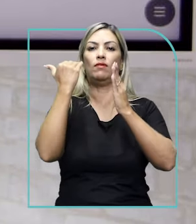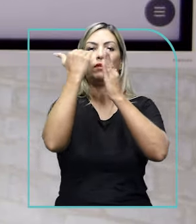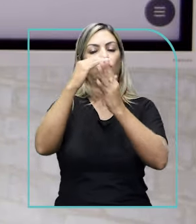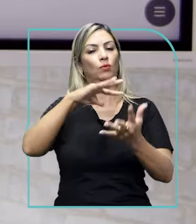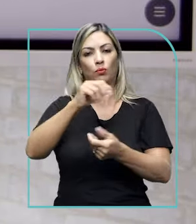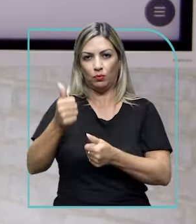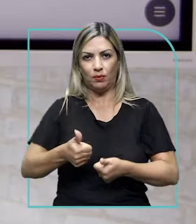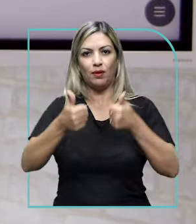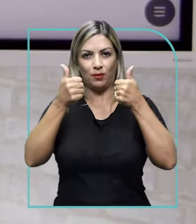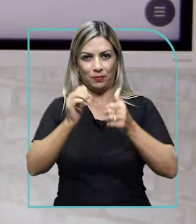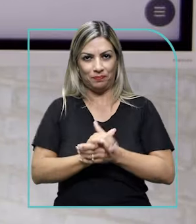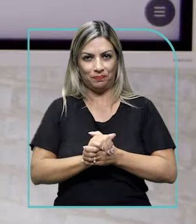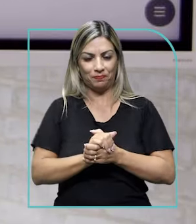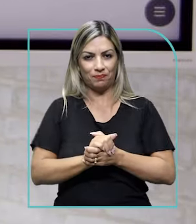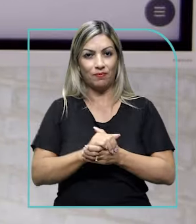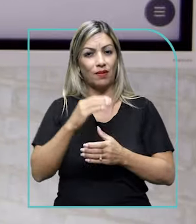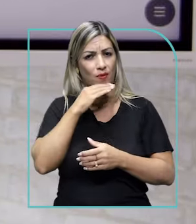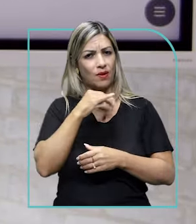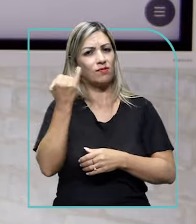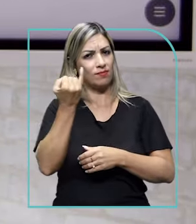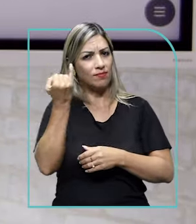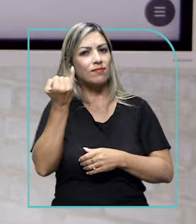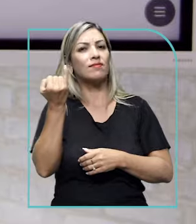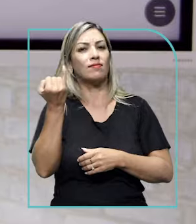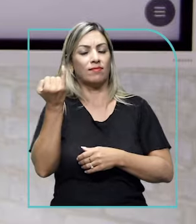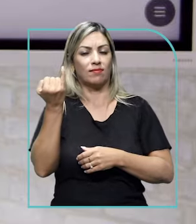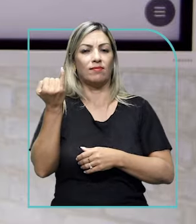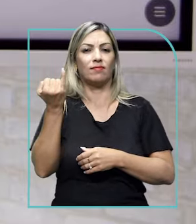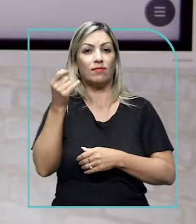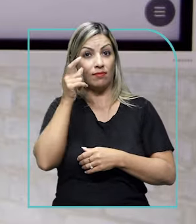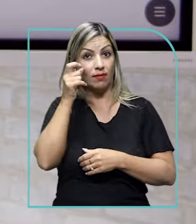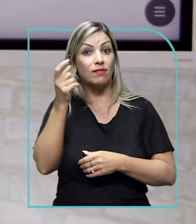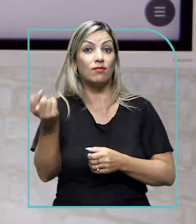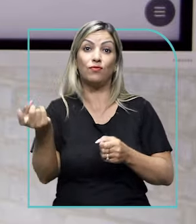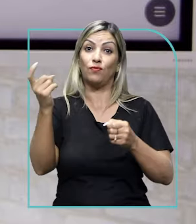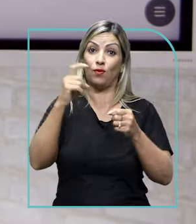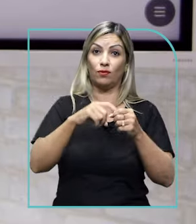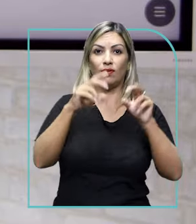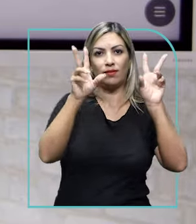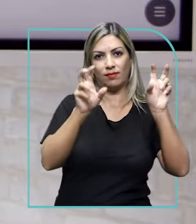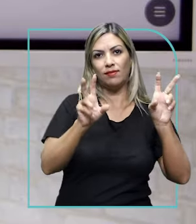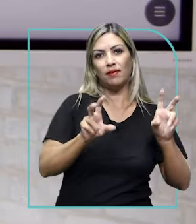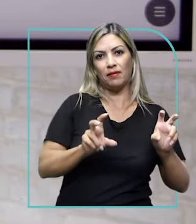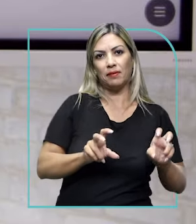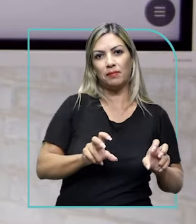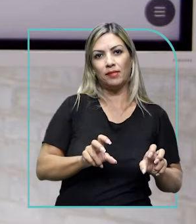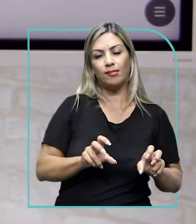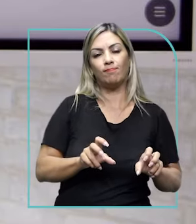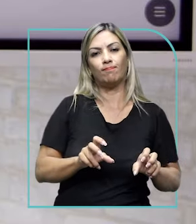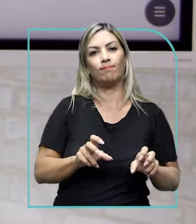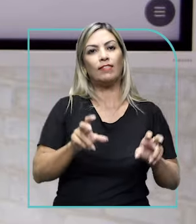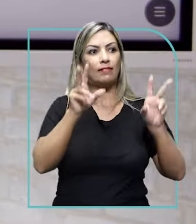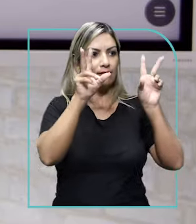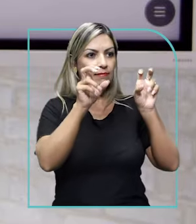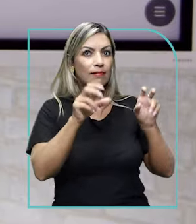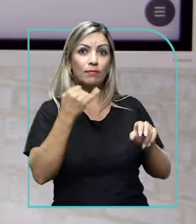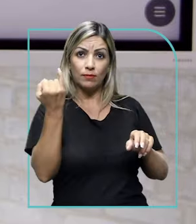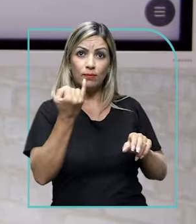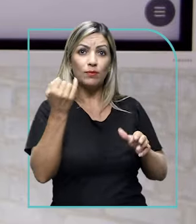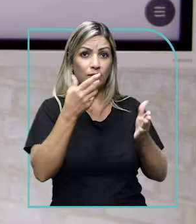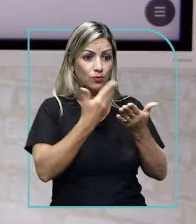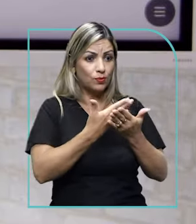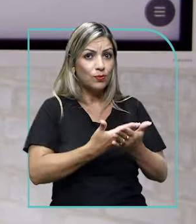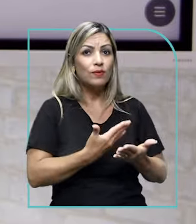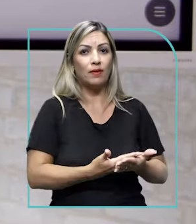e para um mundo melhor. Eu acho muito interessante a gente retomar esses assuntos, buscar esses assuntos,